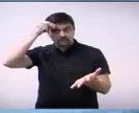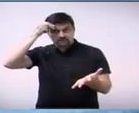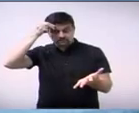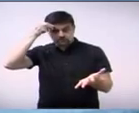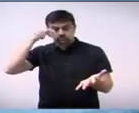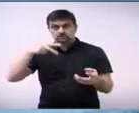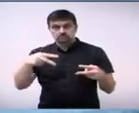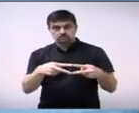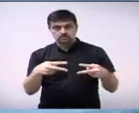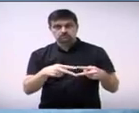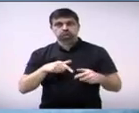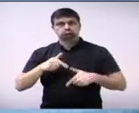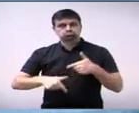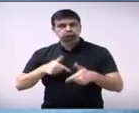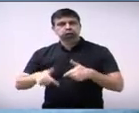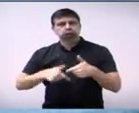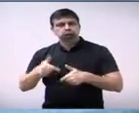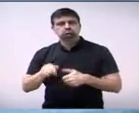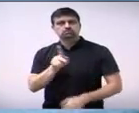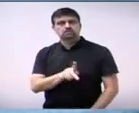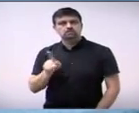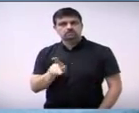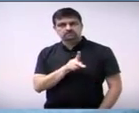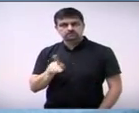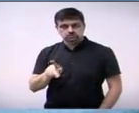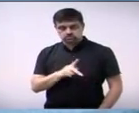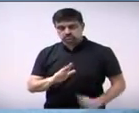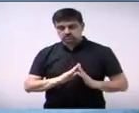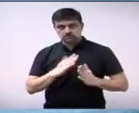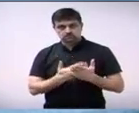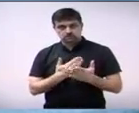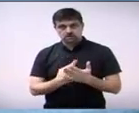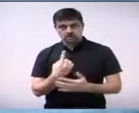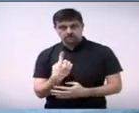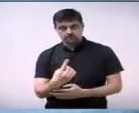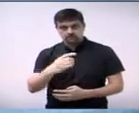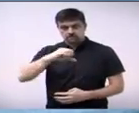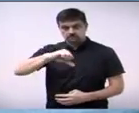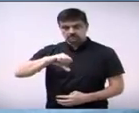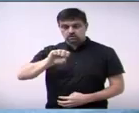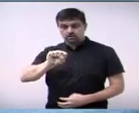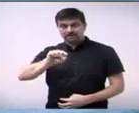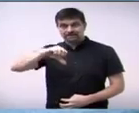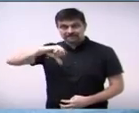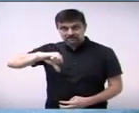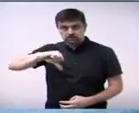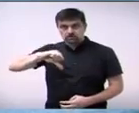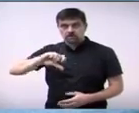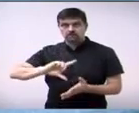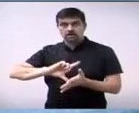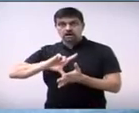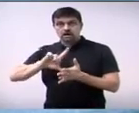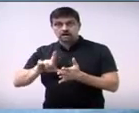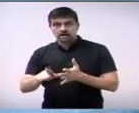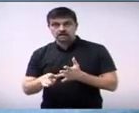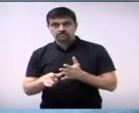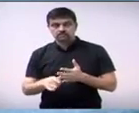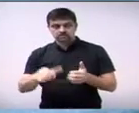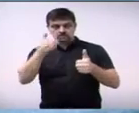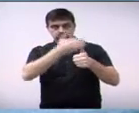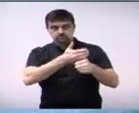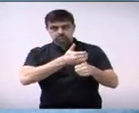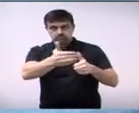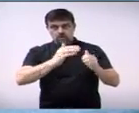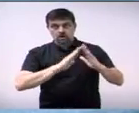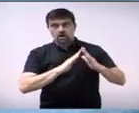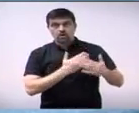Trabalhou como professora na EMEI José Paulino Nogueira, em 1989. Depois, assumiu a creche